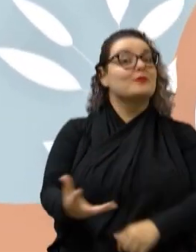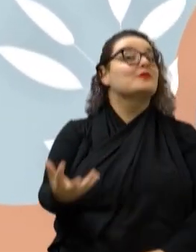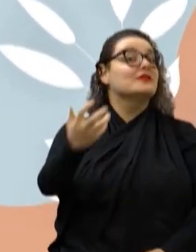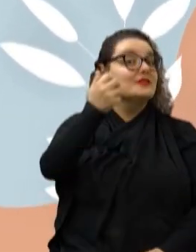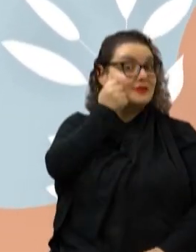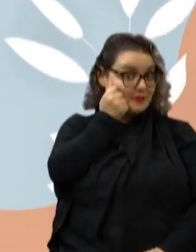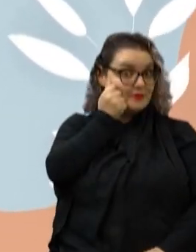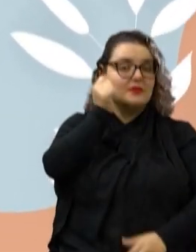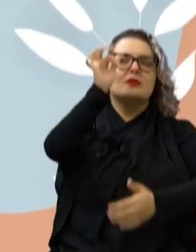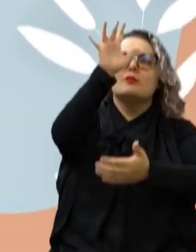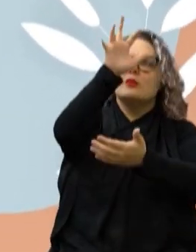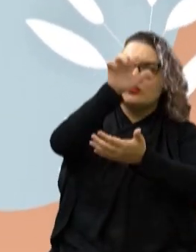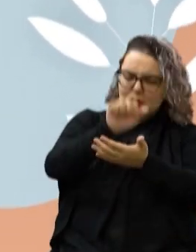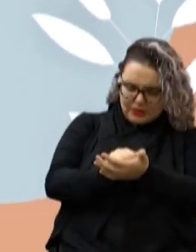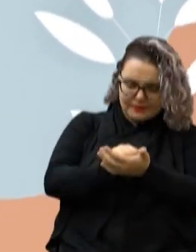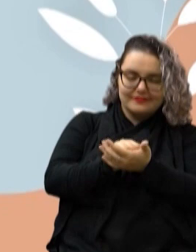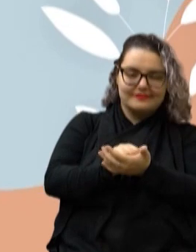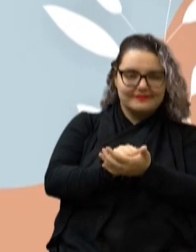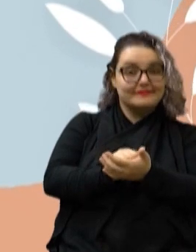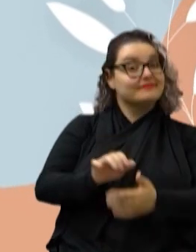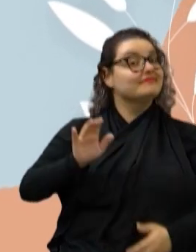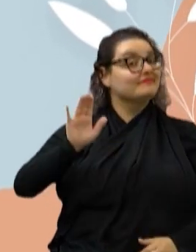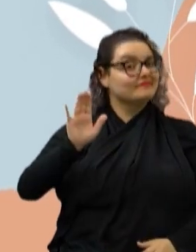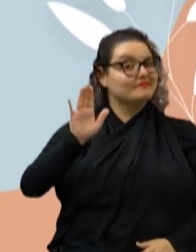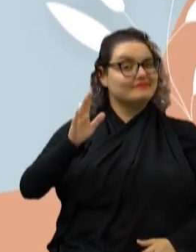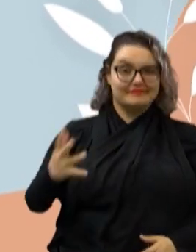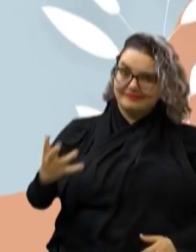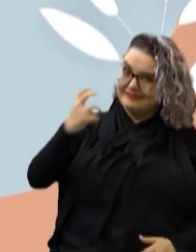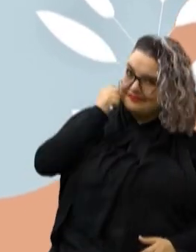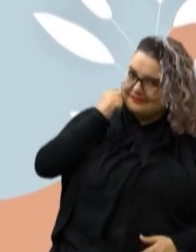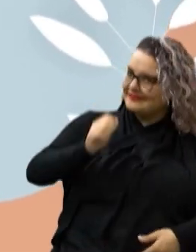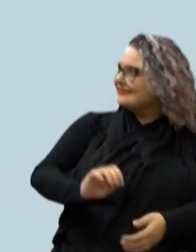adoções preencha a ficha e se candidate